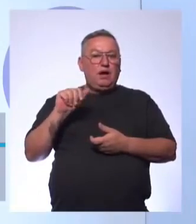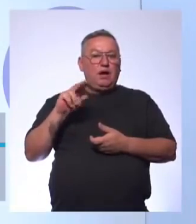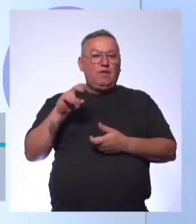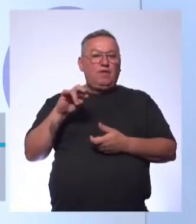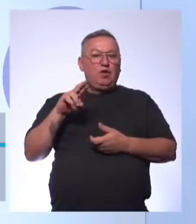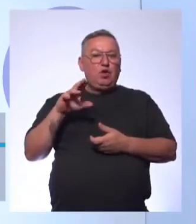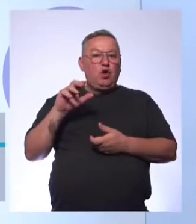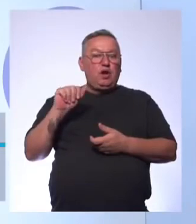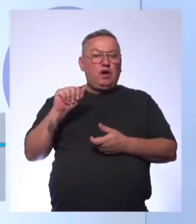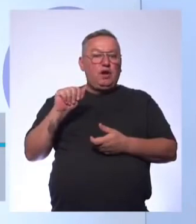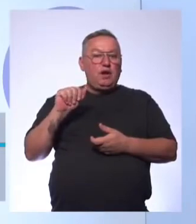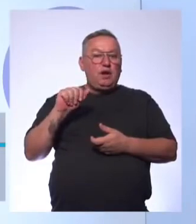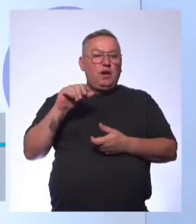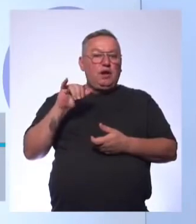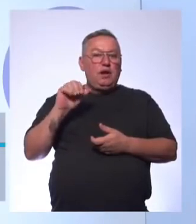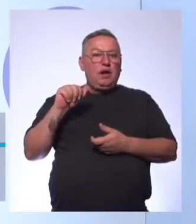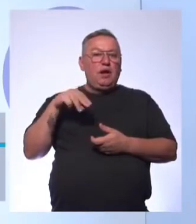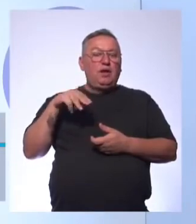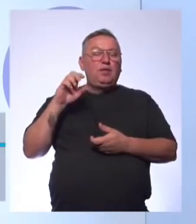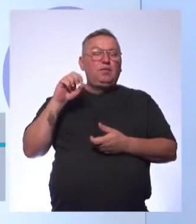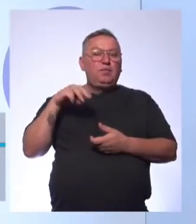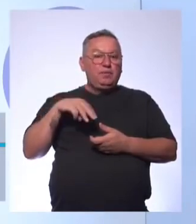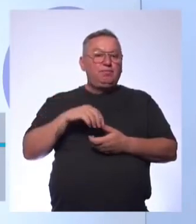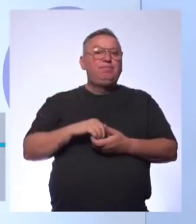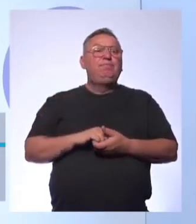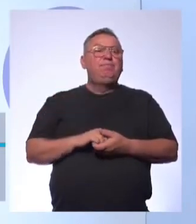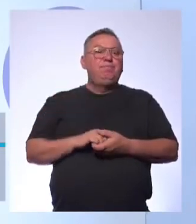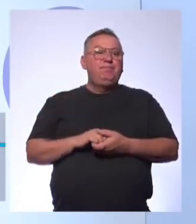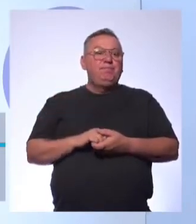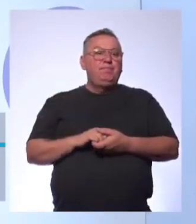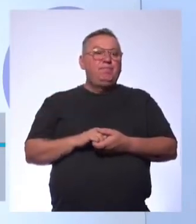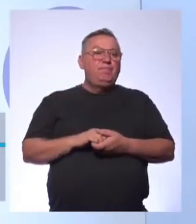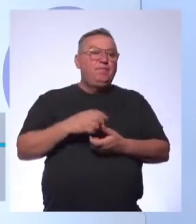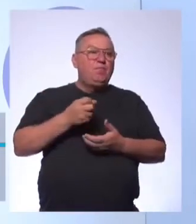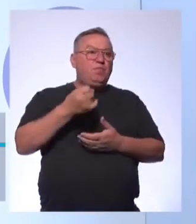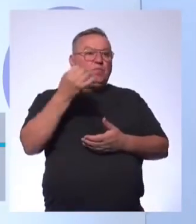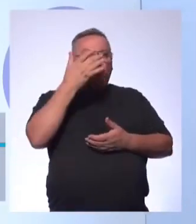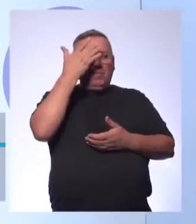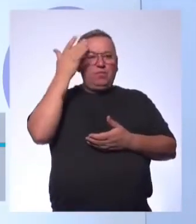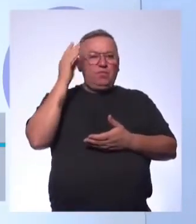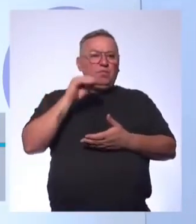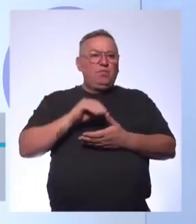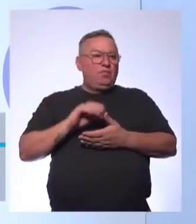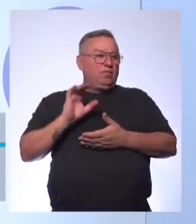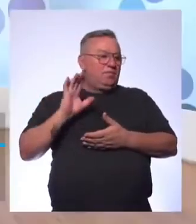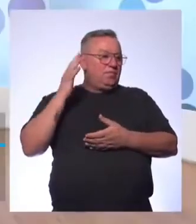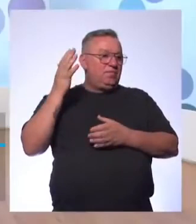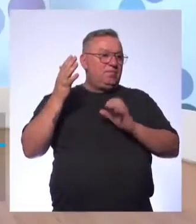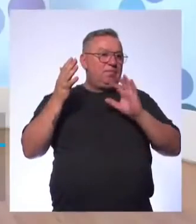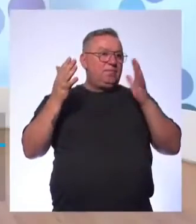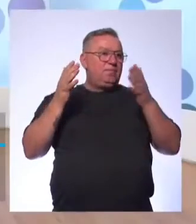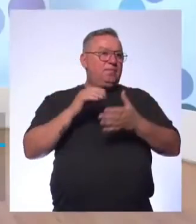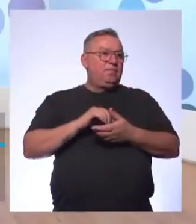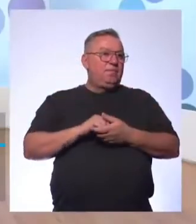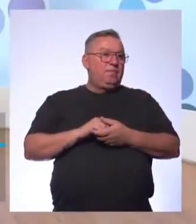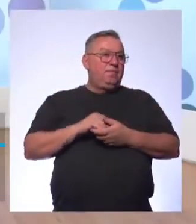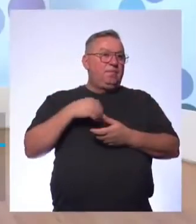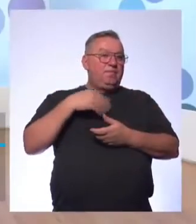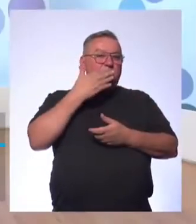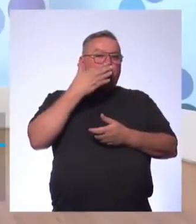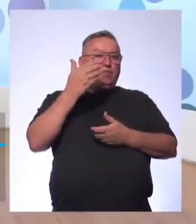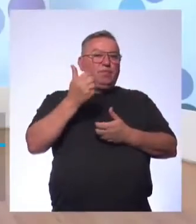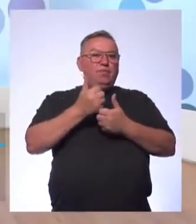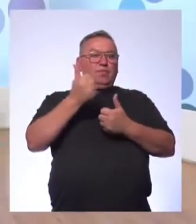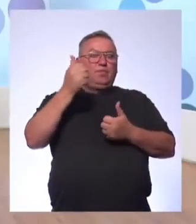natural Yasmin, pollution E tem bastante gente que colocou fenômena também Eu vou pedir pro diretor